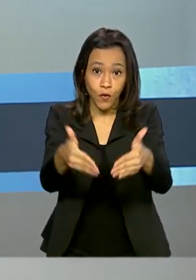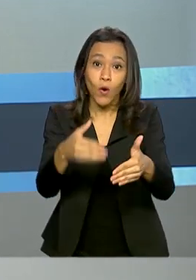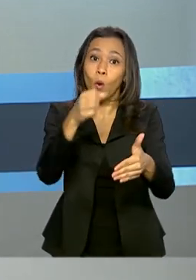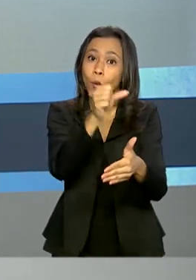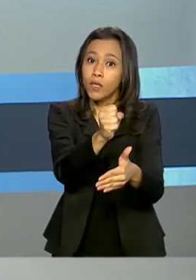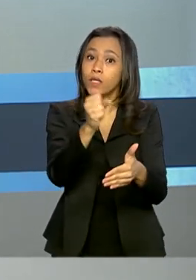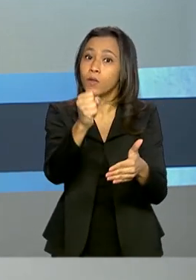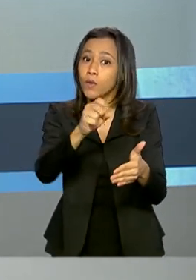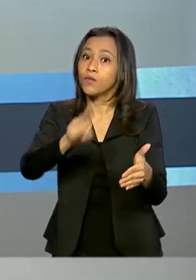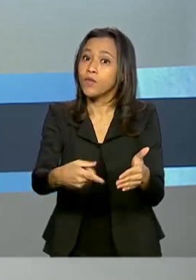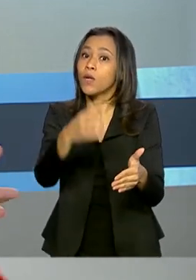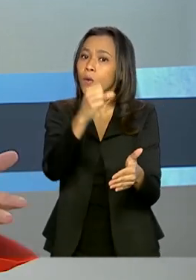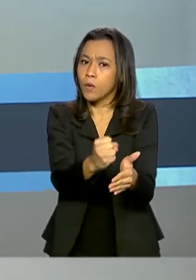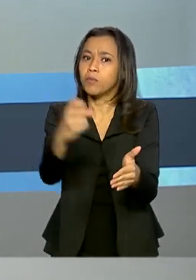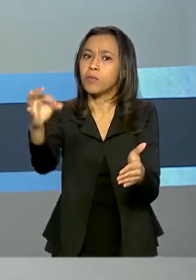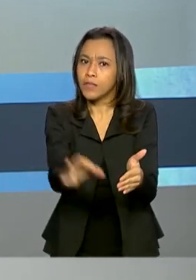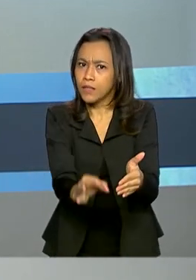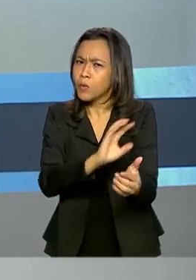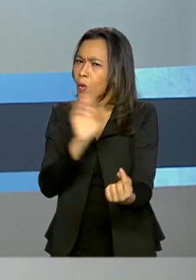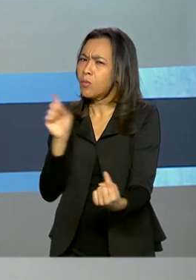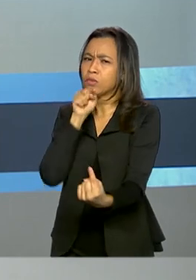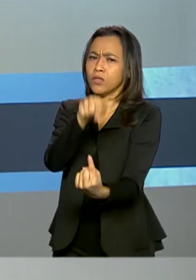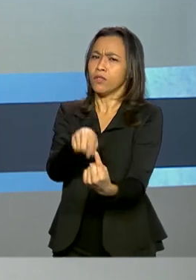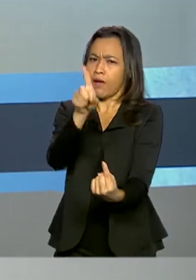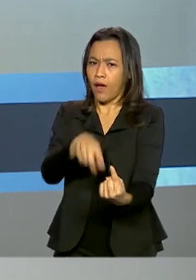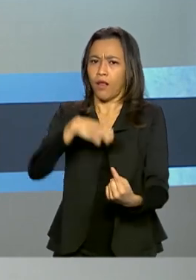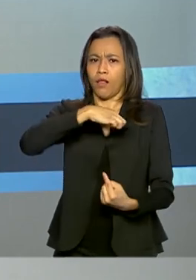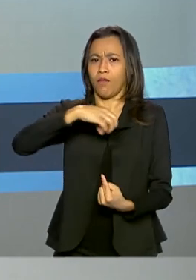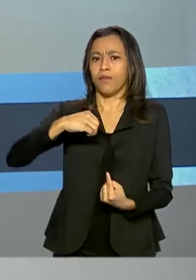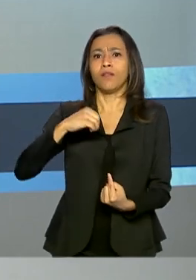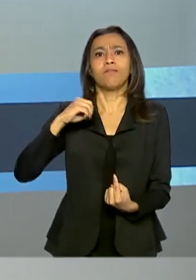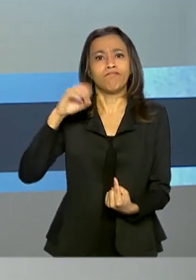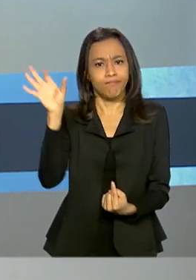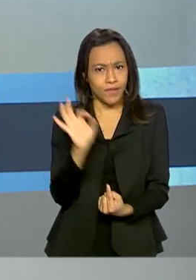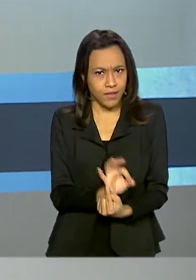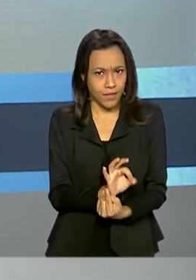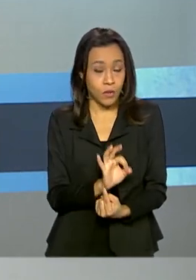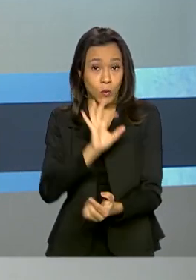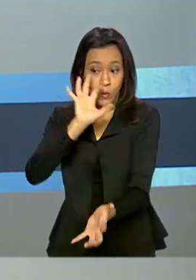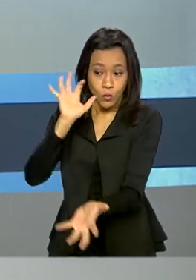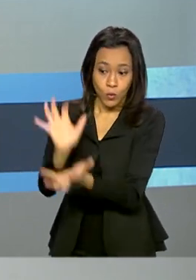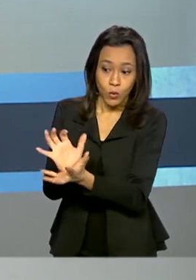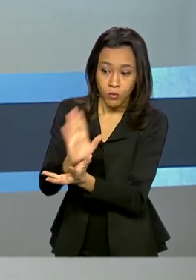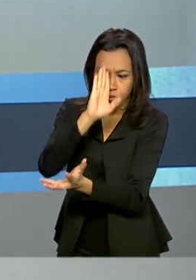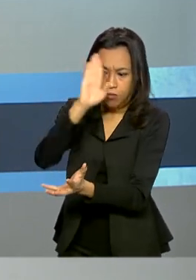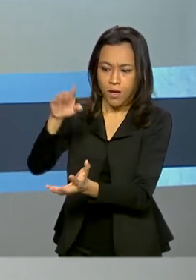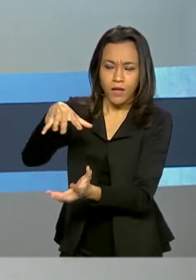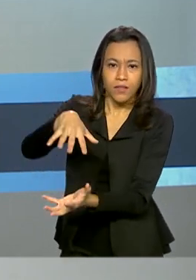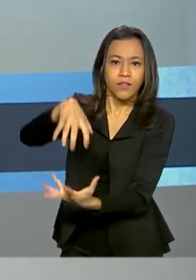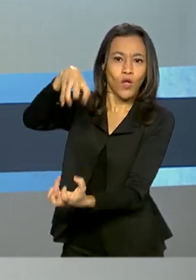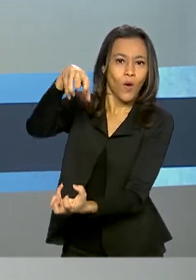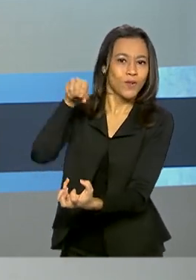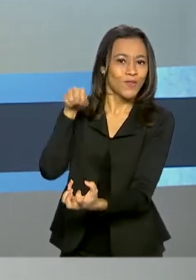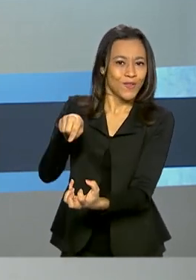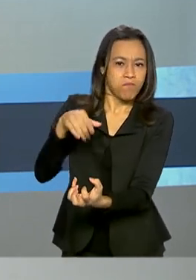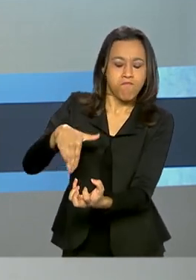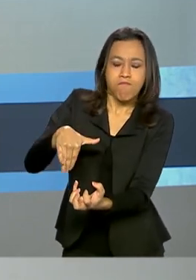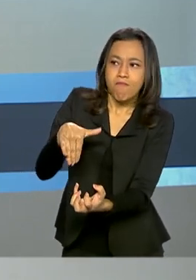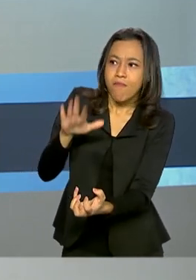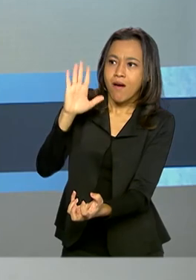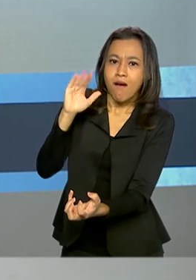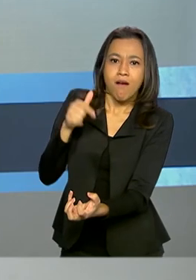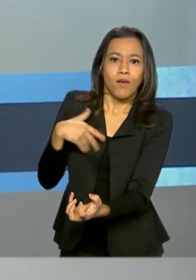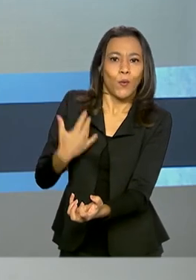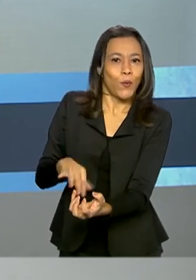% do público-alvo. A meta era de 90%. Entre os grupos prioritários, os idosos foram os que tiveram melhor